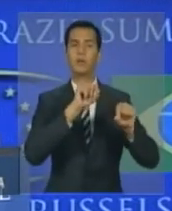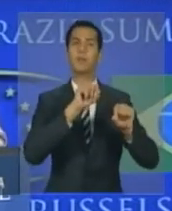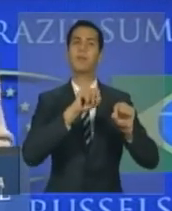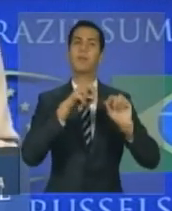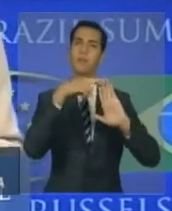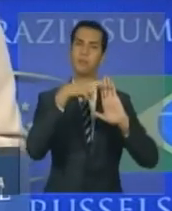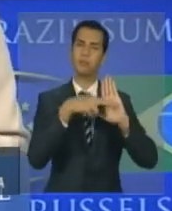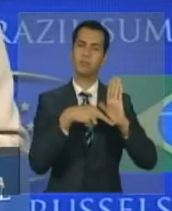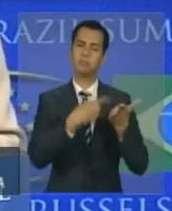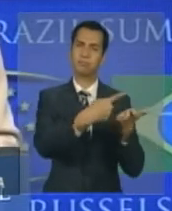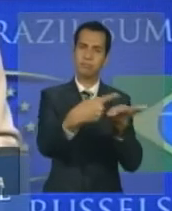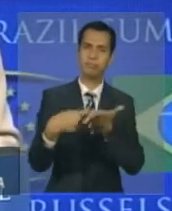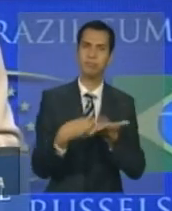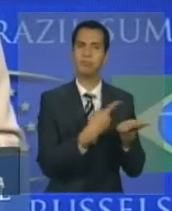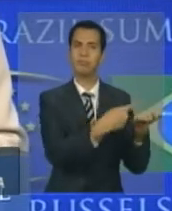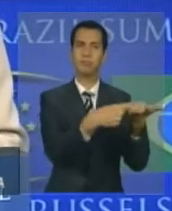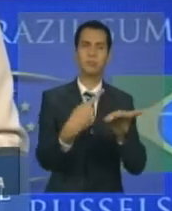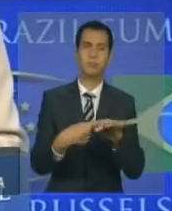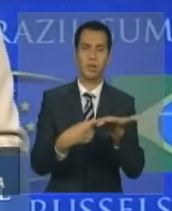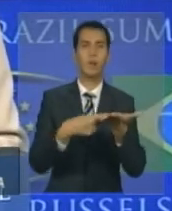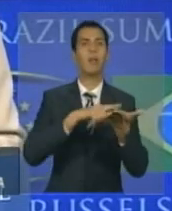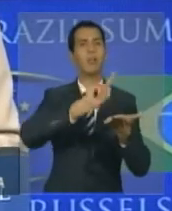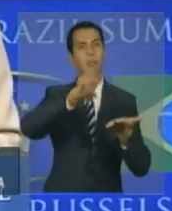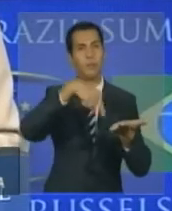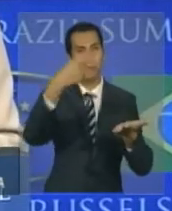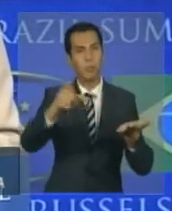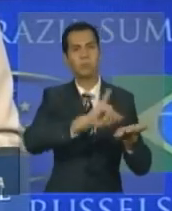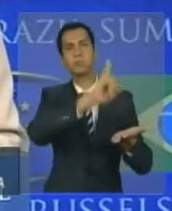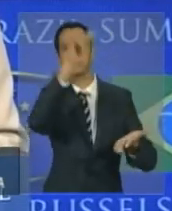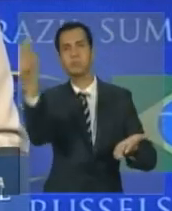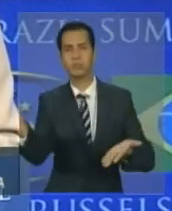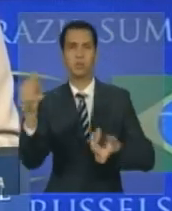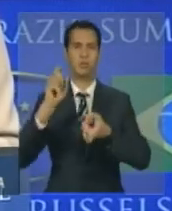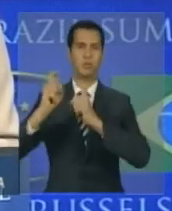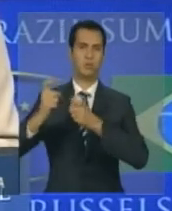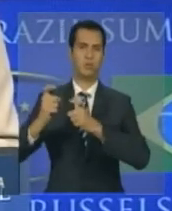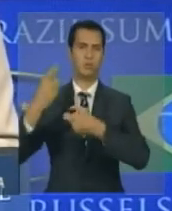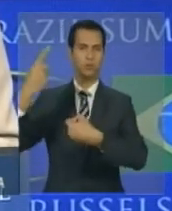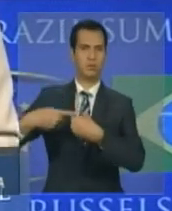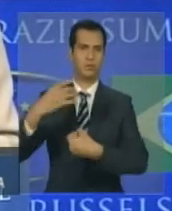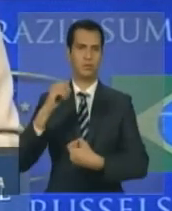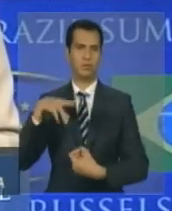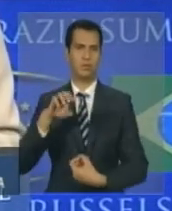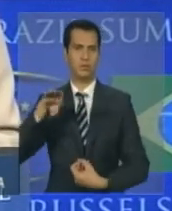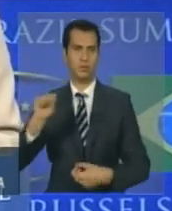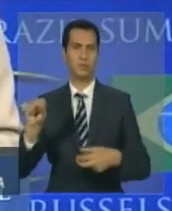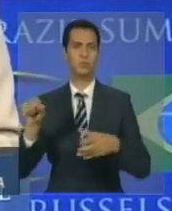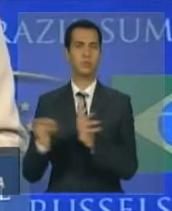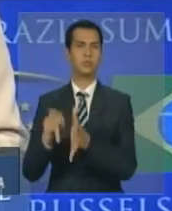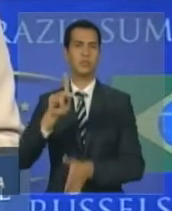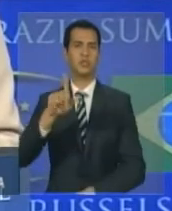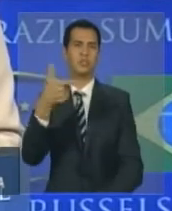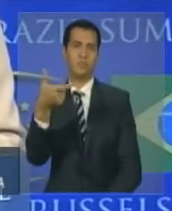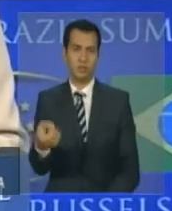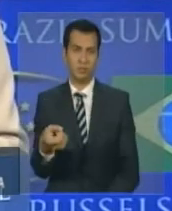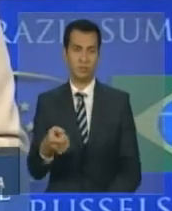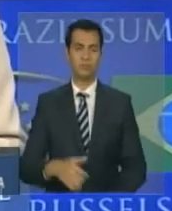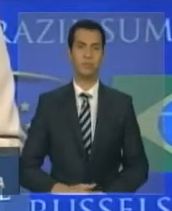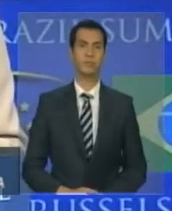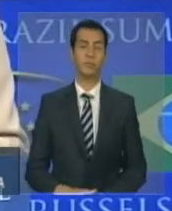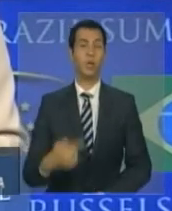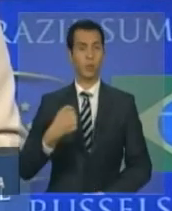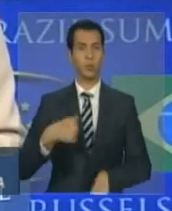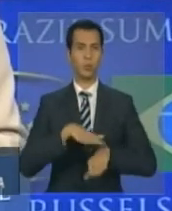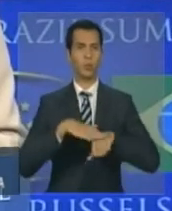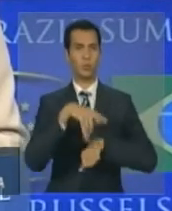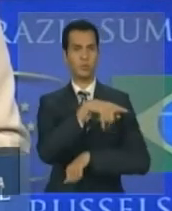recordei aos presidentes Van Rompuy e Durão Barroso que todos